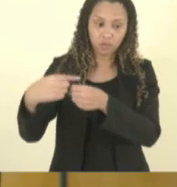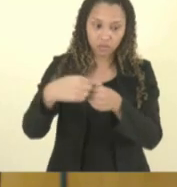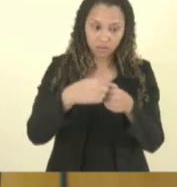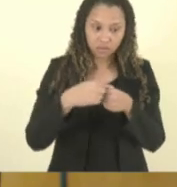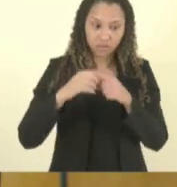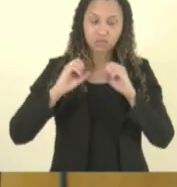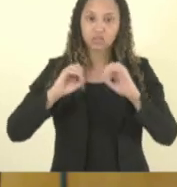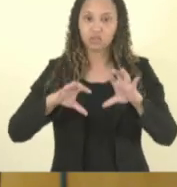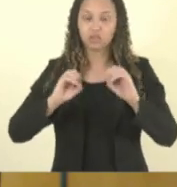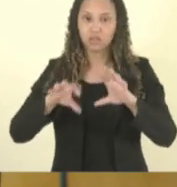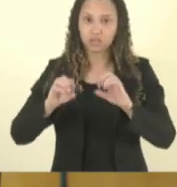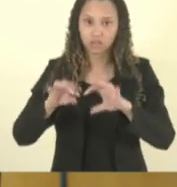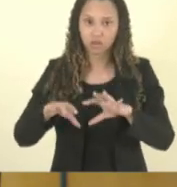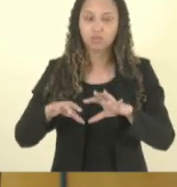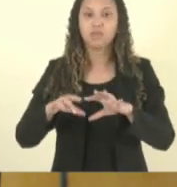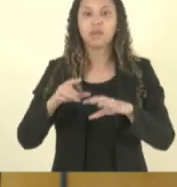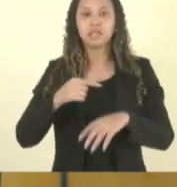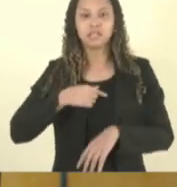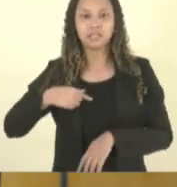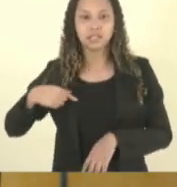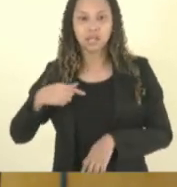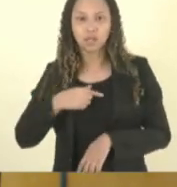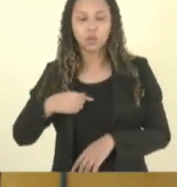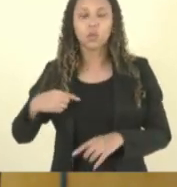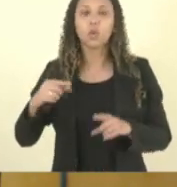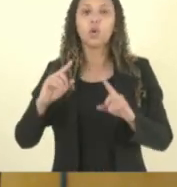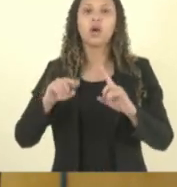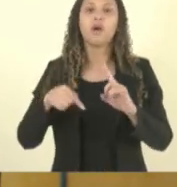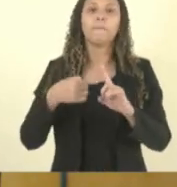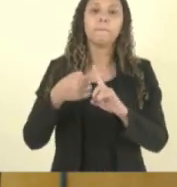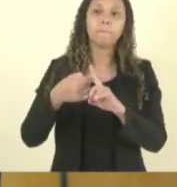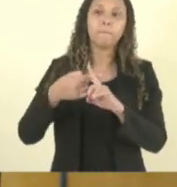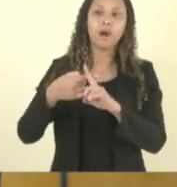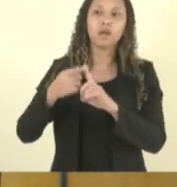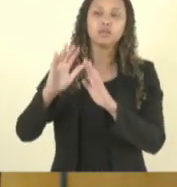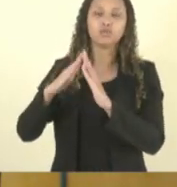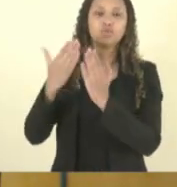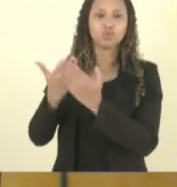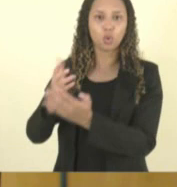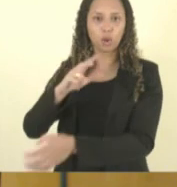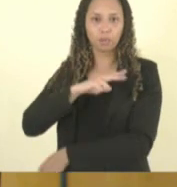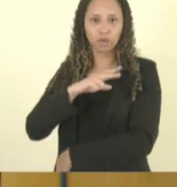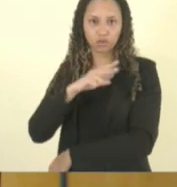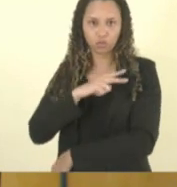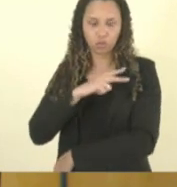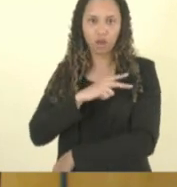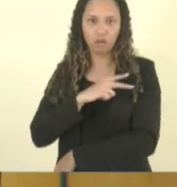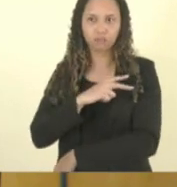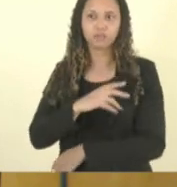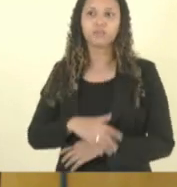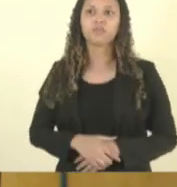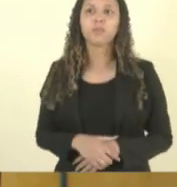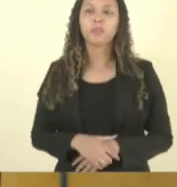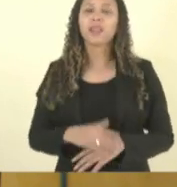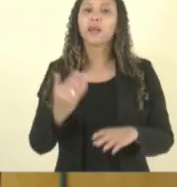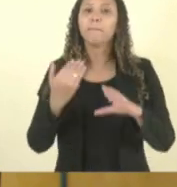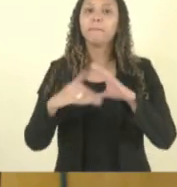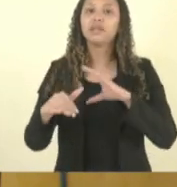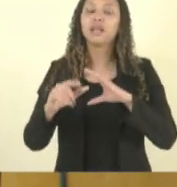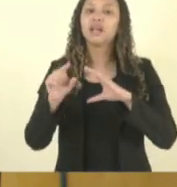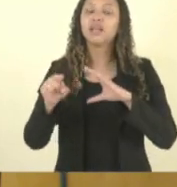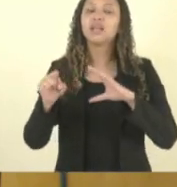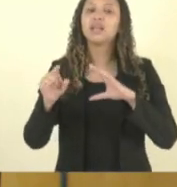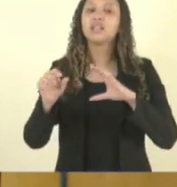educação SEDU e pras escolas particulares pra que eles mandam